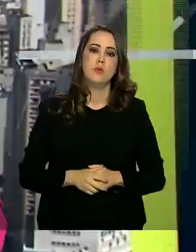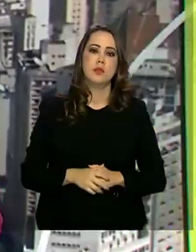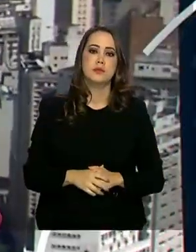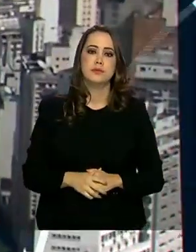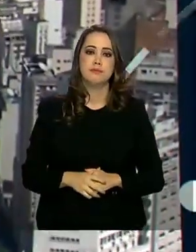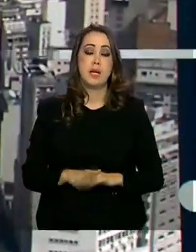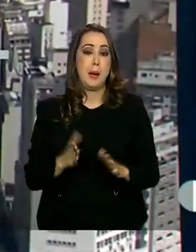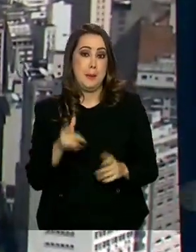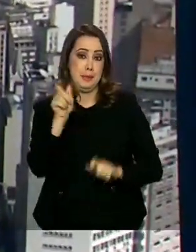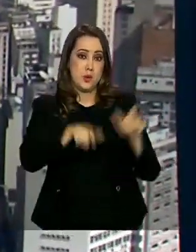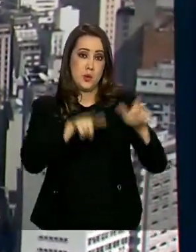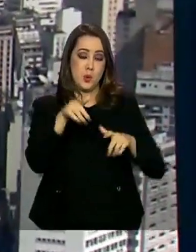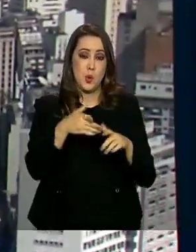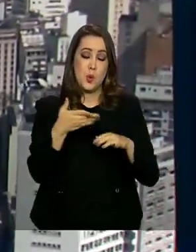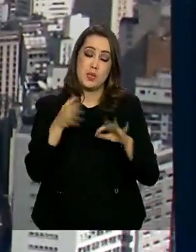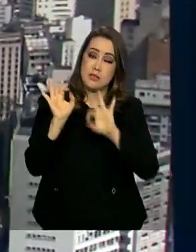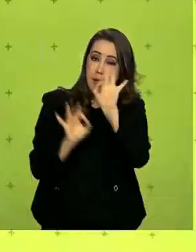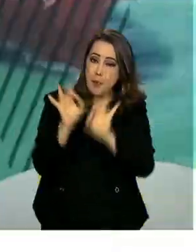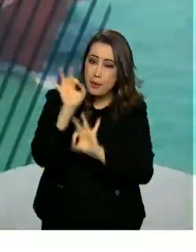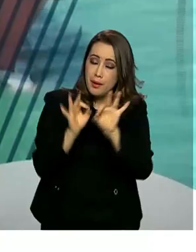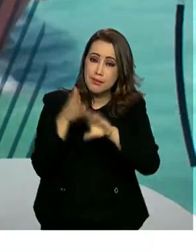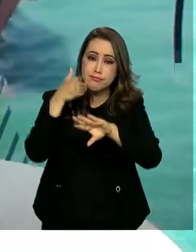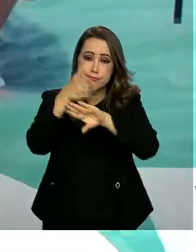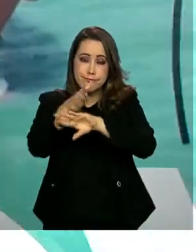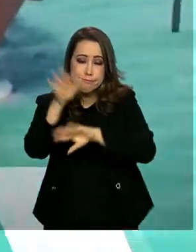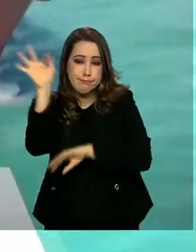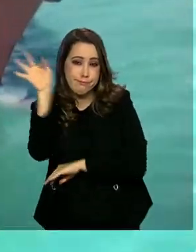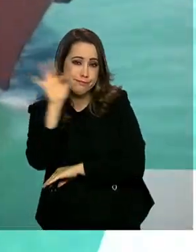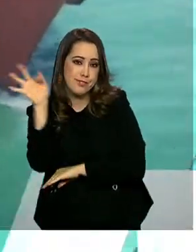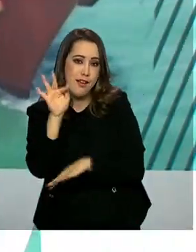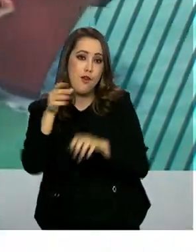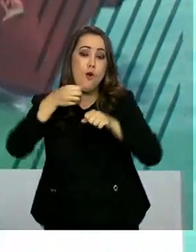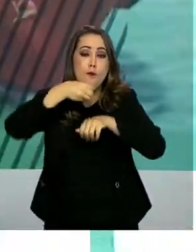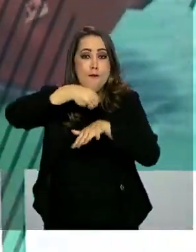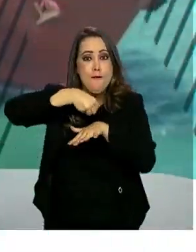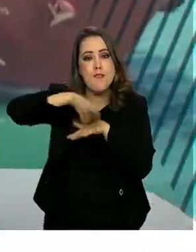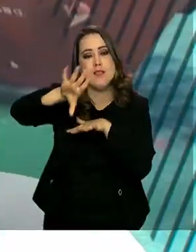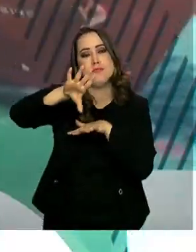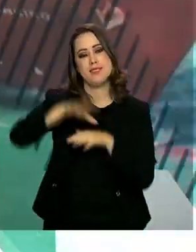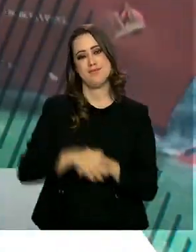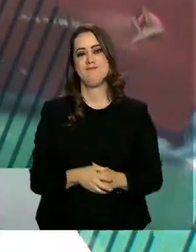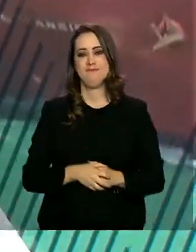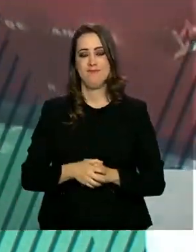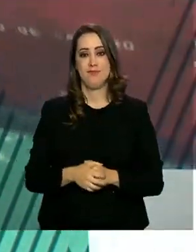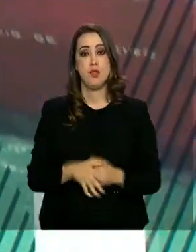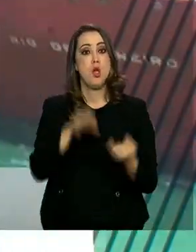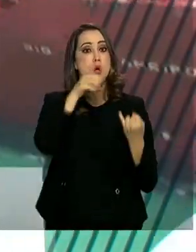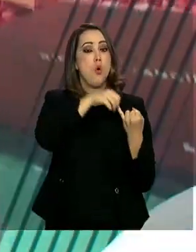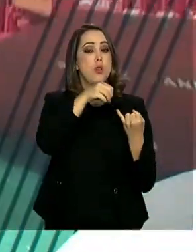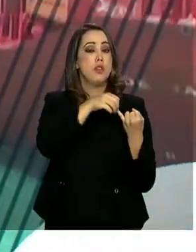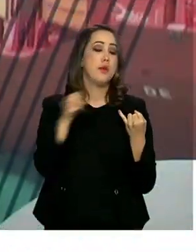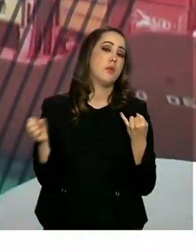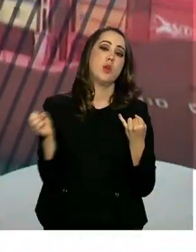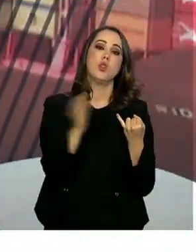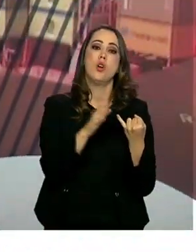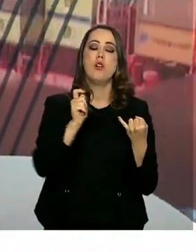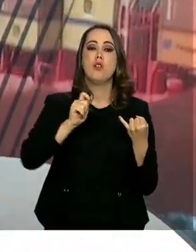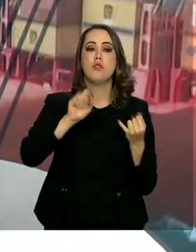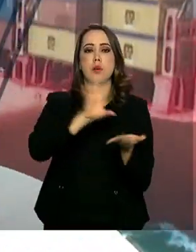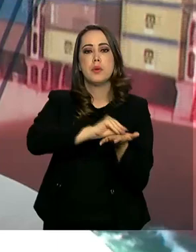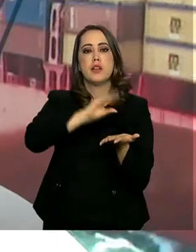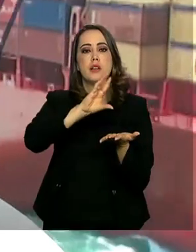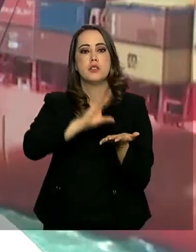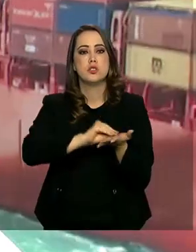quem está se preparando para entrar no ensino superior, aí vai um recado importante. O INEP lançou uma nova versão do